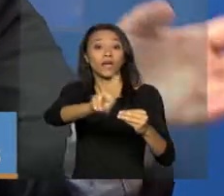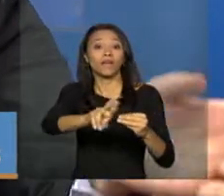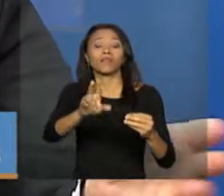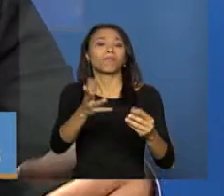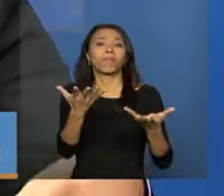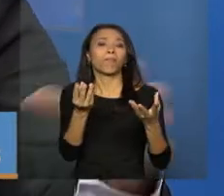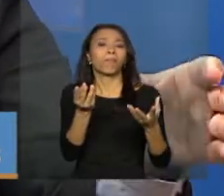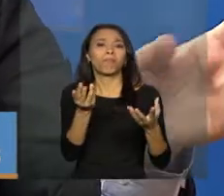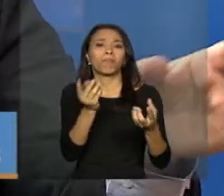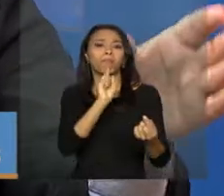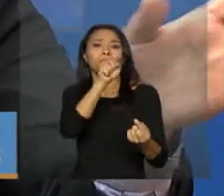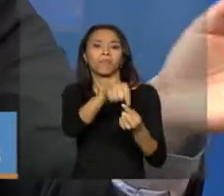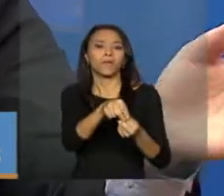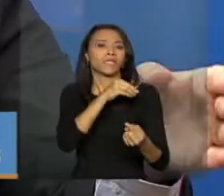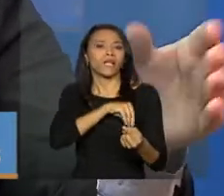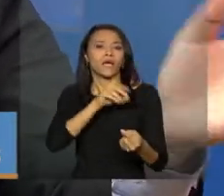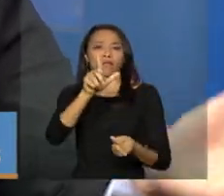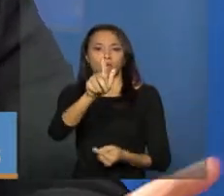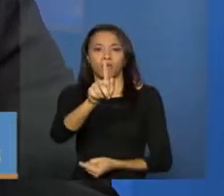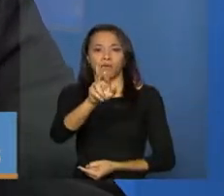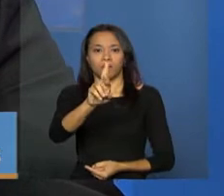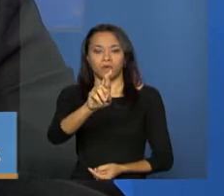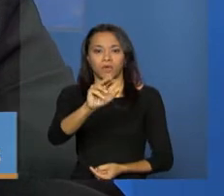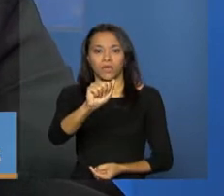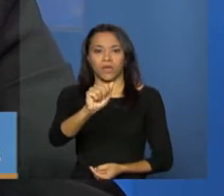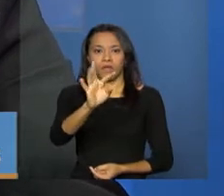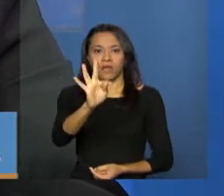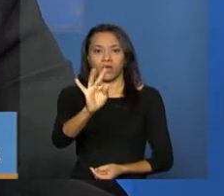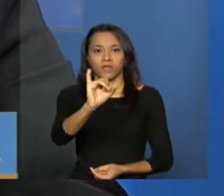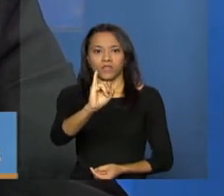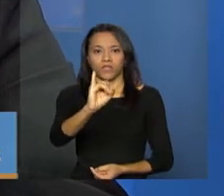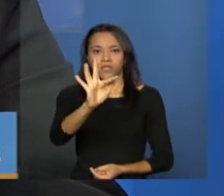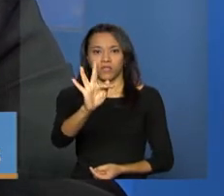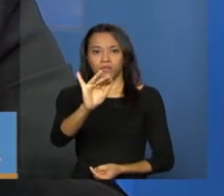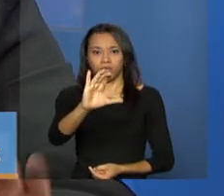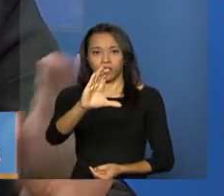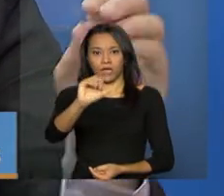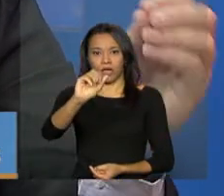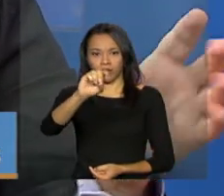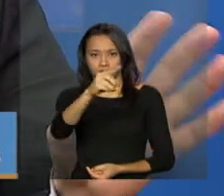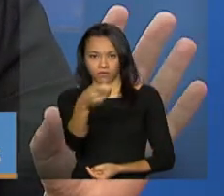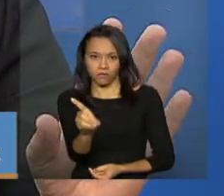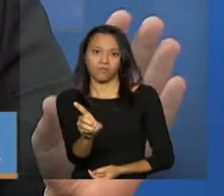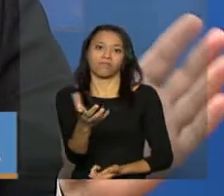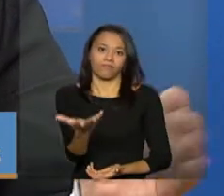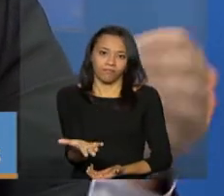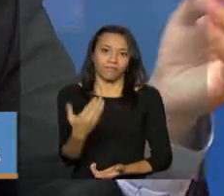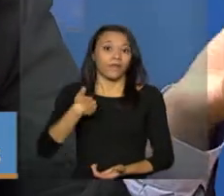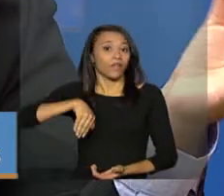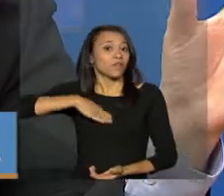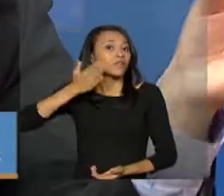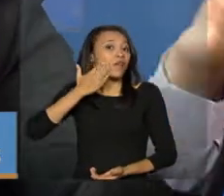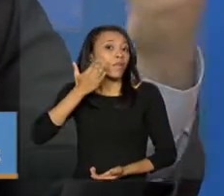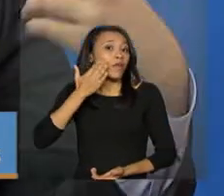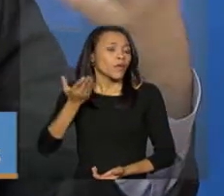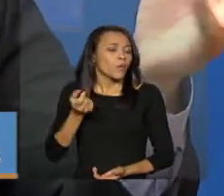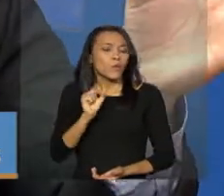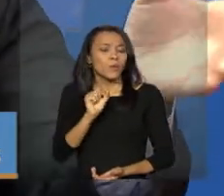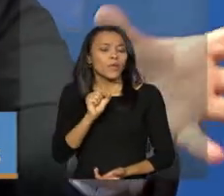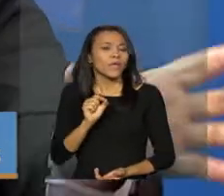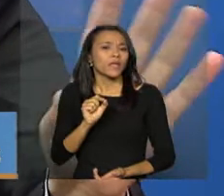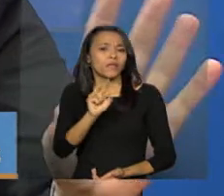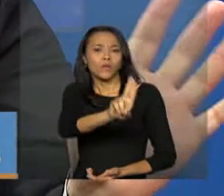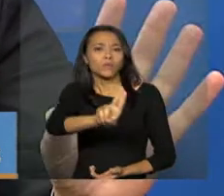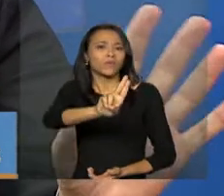do que a gratificação também, deixar claro isso no processo para a gente ter noção da receita que nós